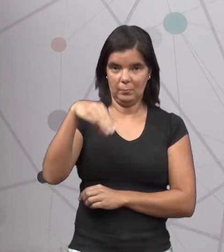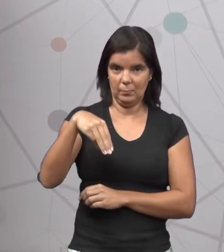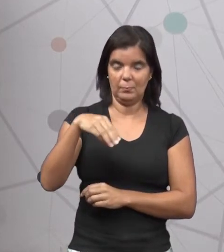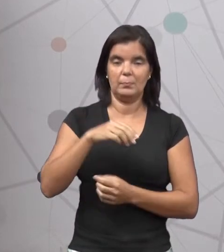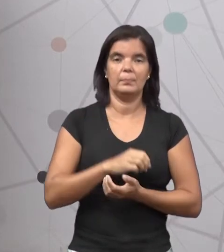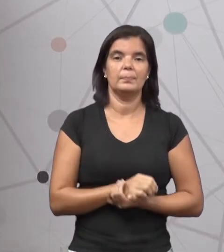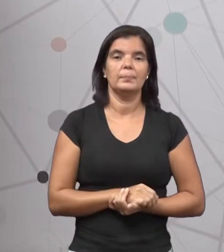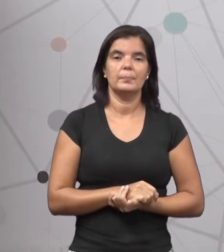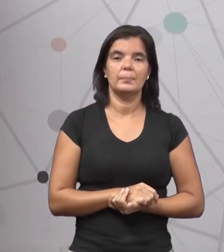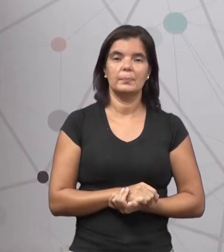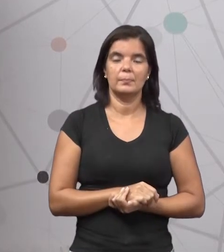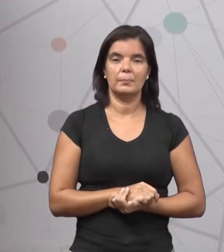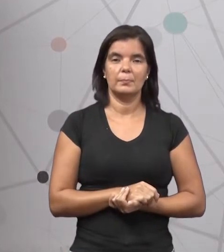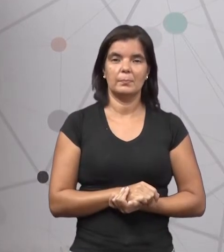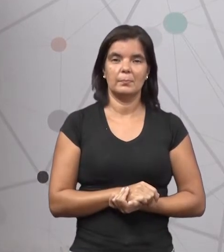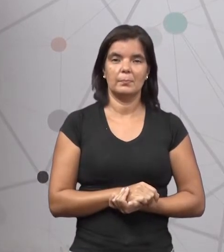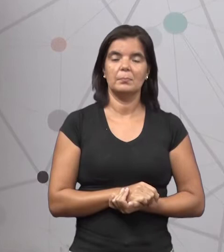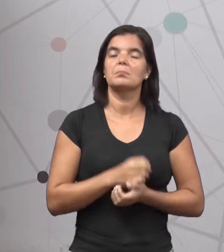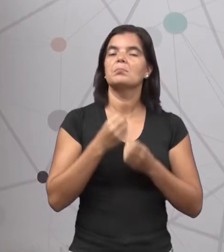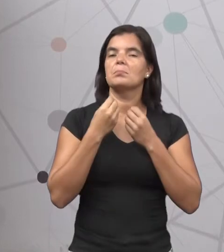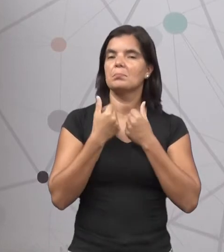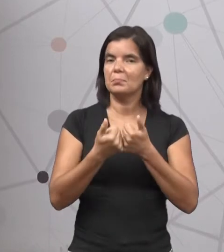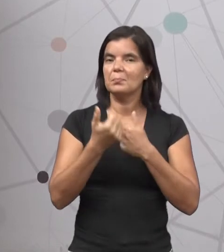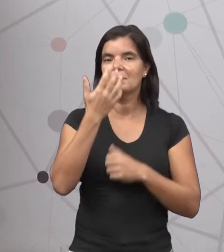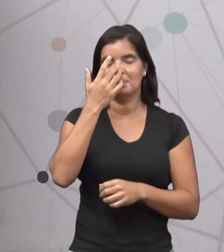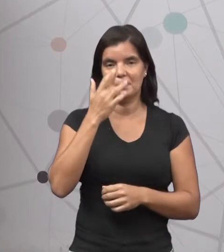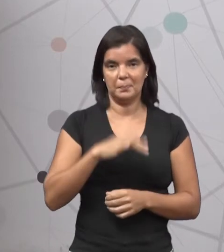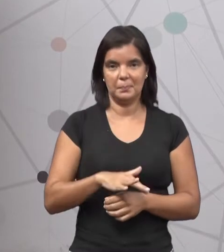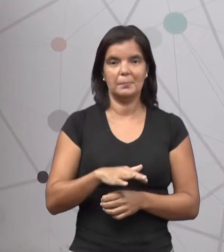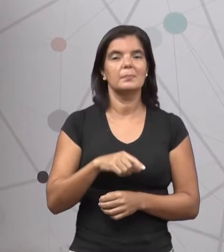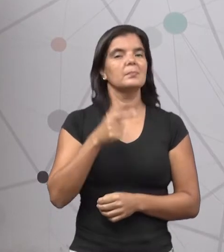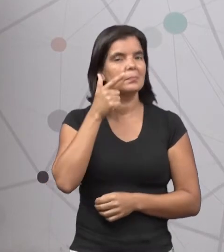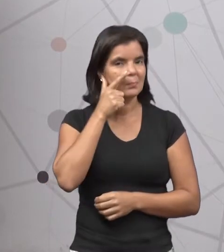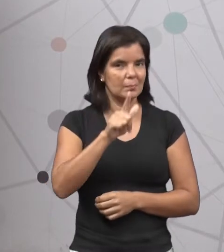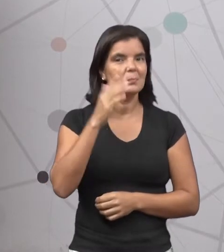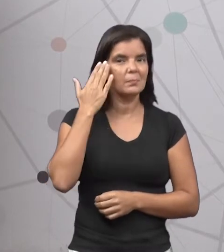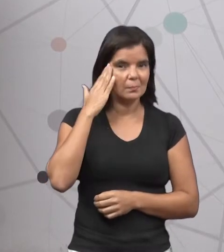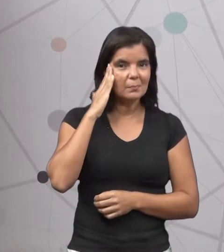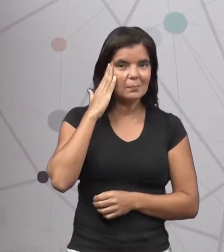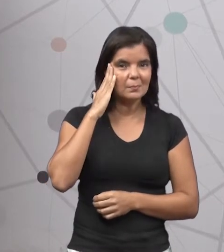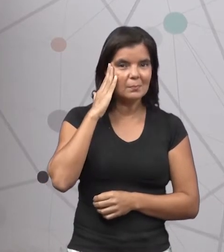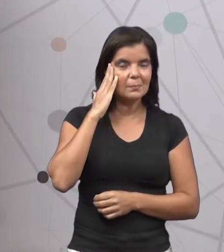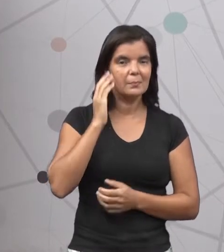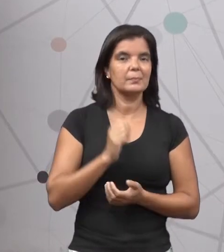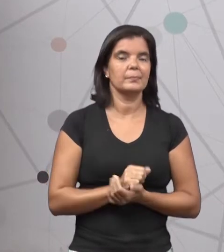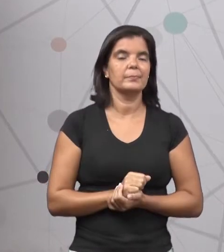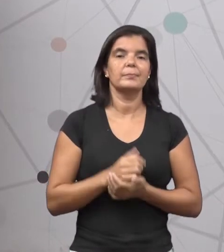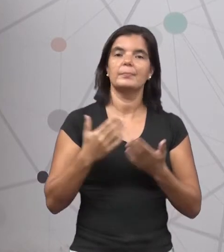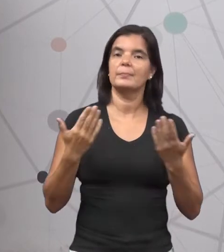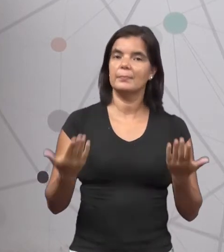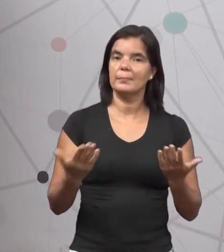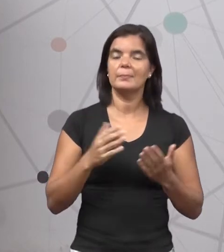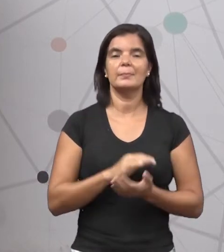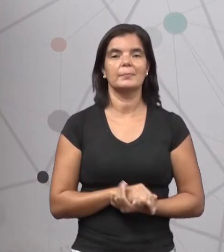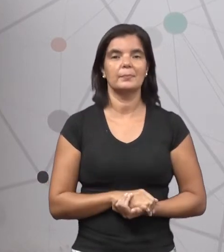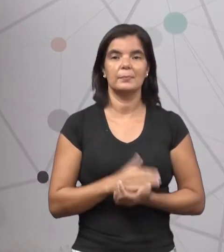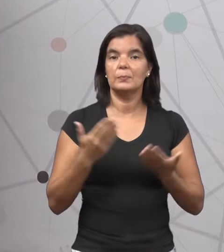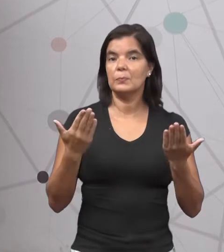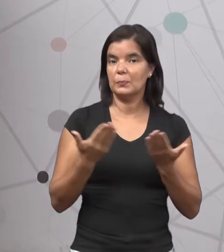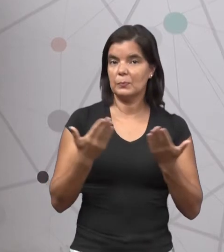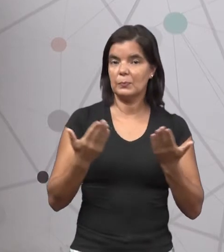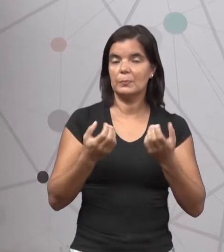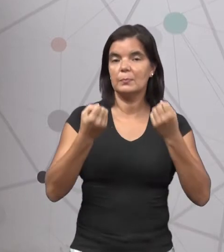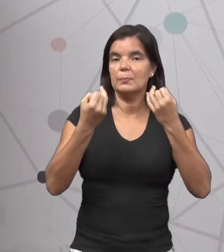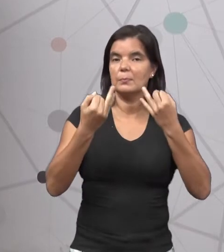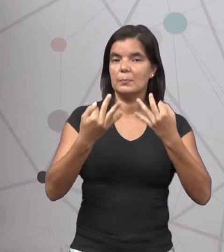metros Muito bem, crianças Vocês conseguiram entender? Então Hoje nós